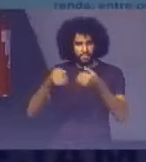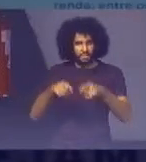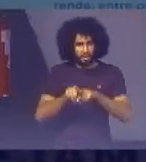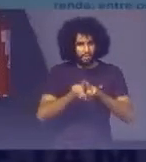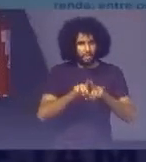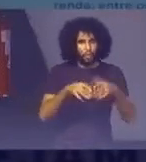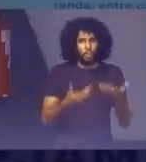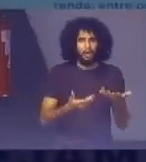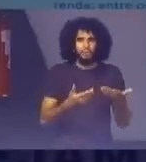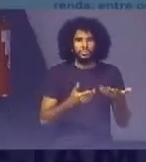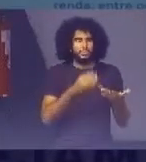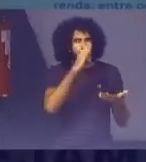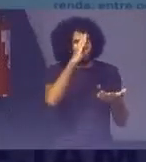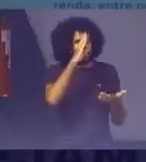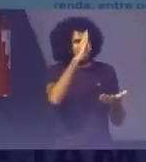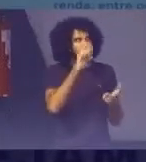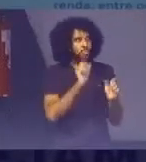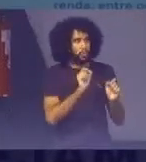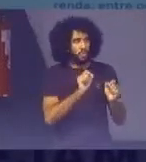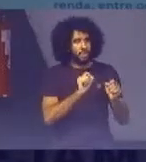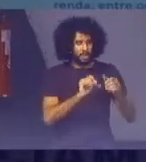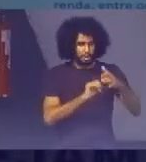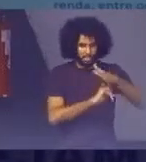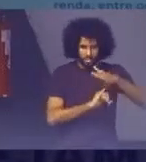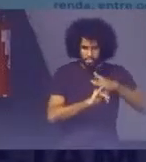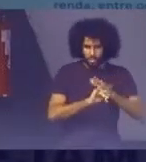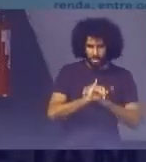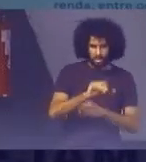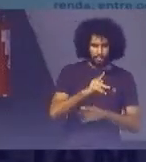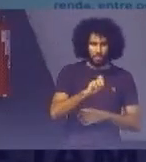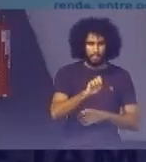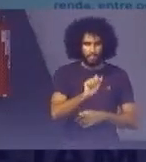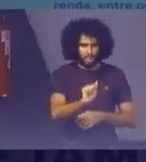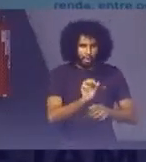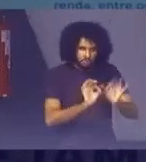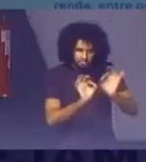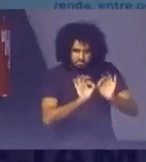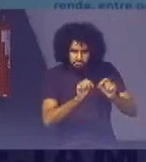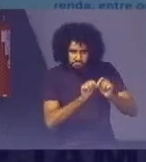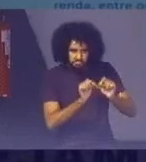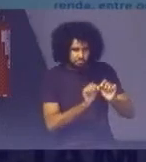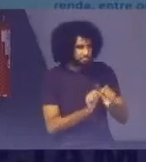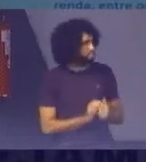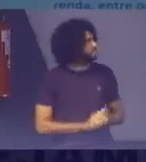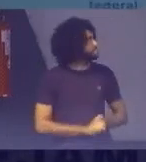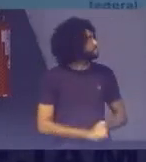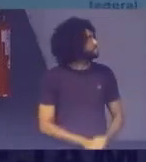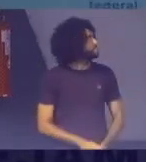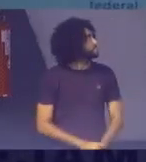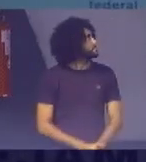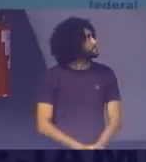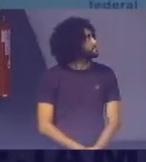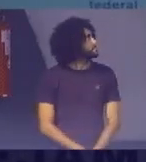O IPEA Se organizou Para fazer isso Acho que não está